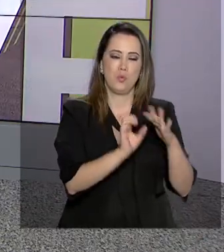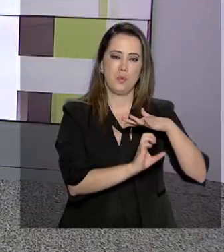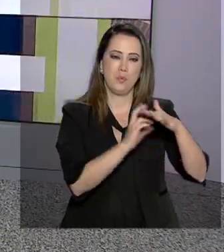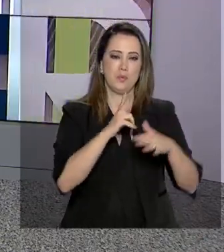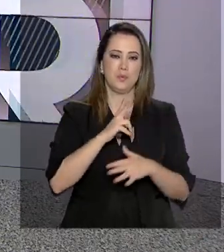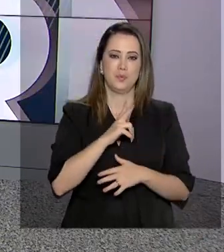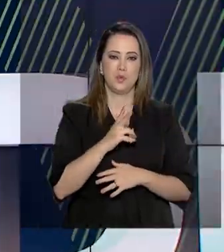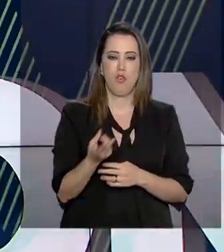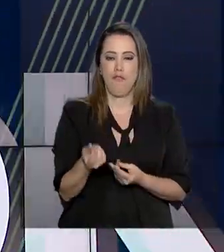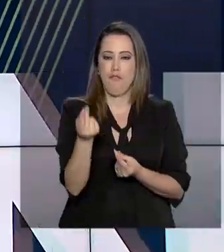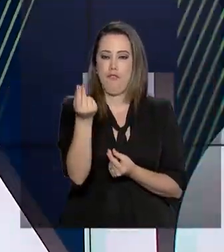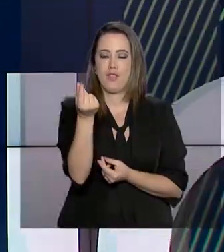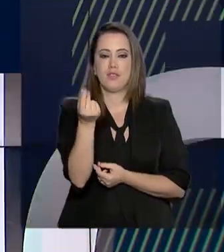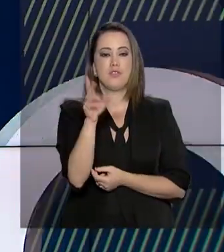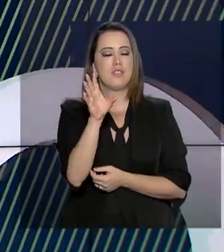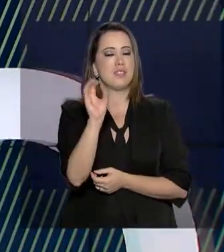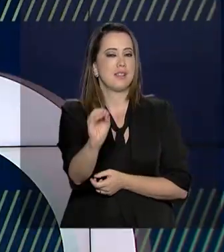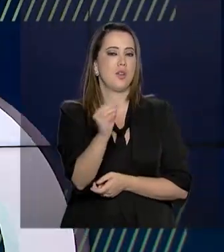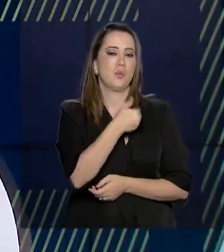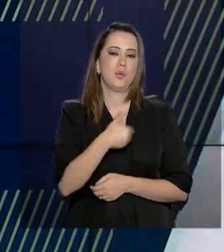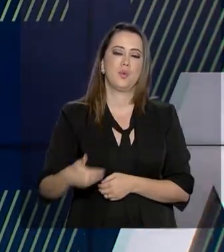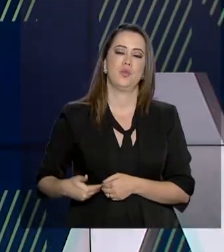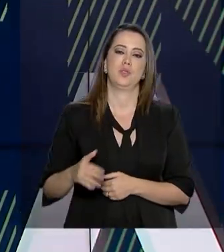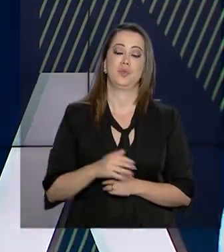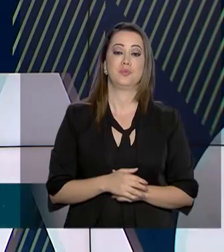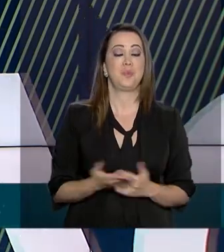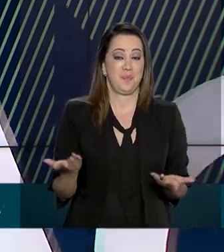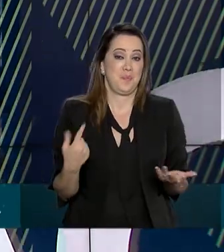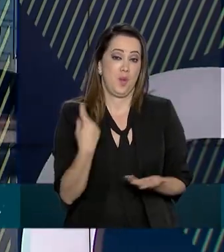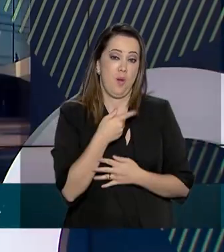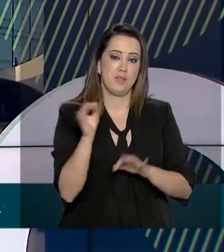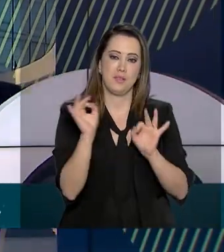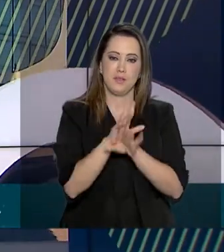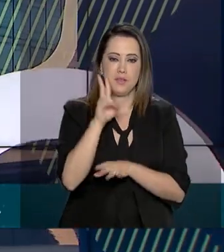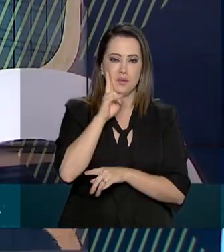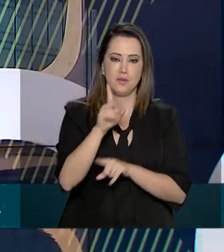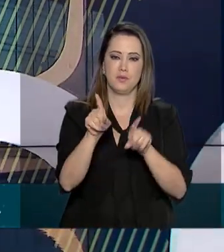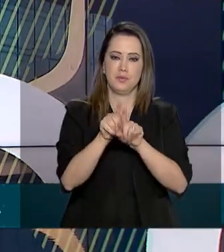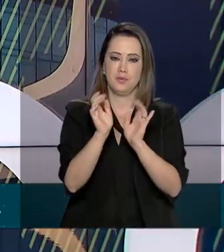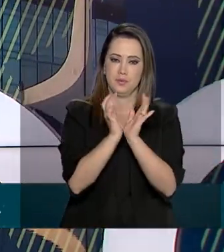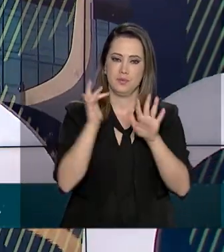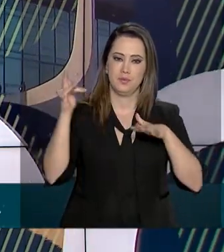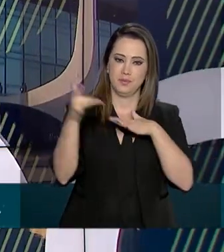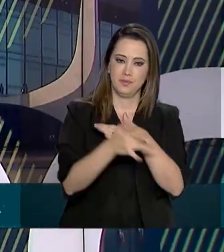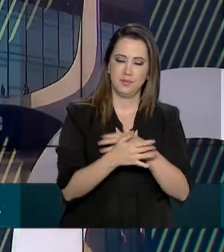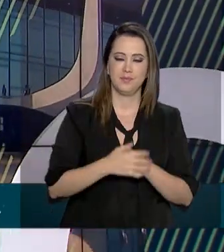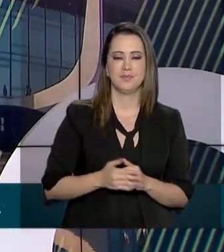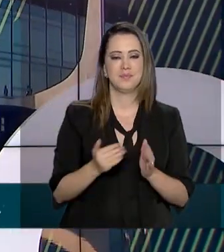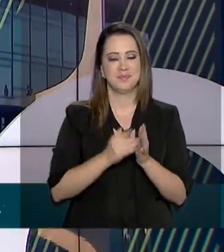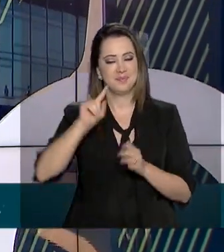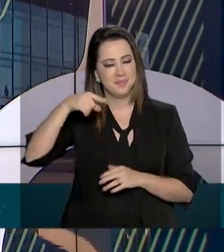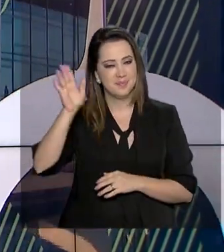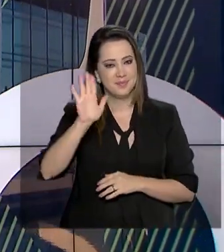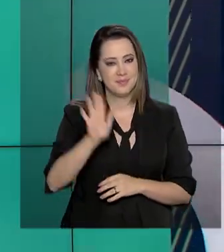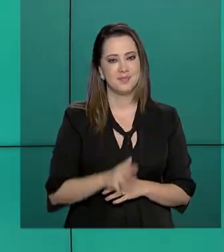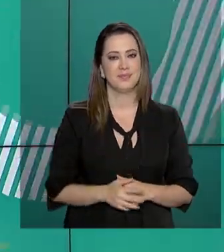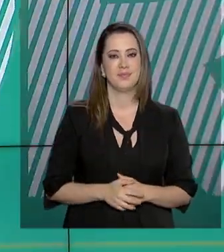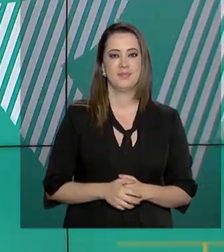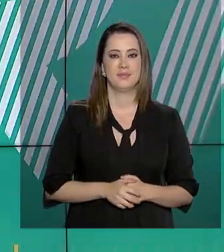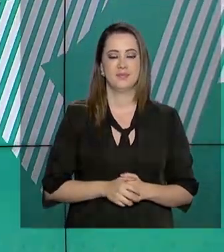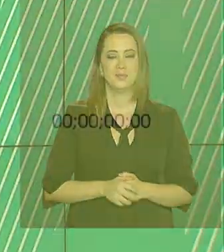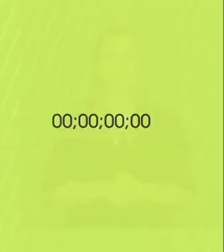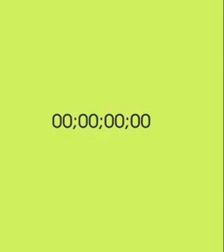públicos. O Governo Agora fica por aqui. Acompanhe a gente também pelas nossas redes sociais. Até a próxima!